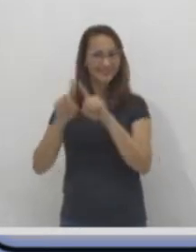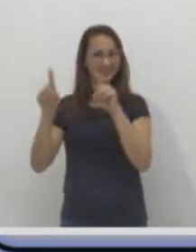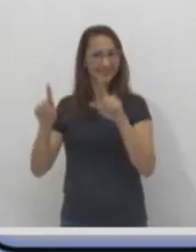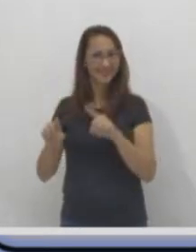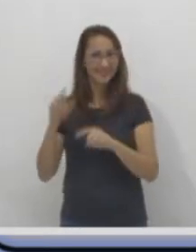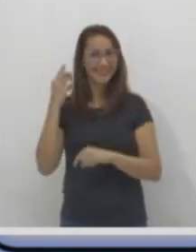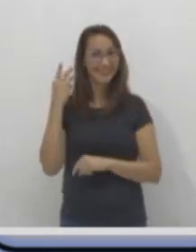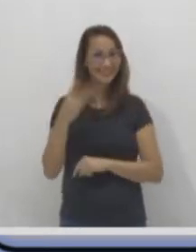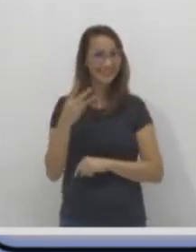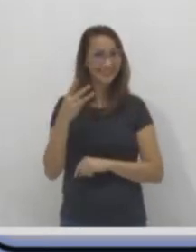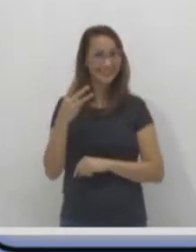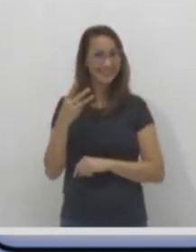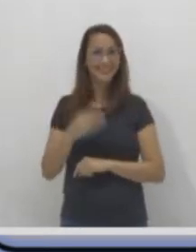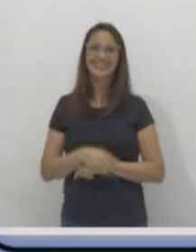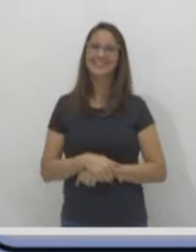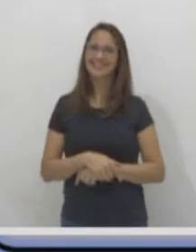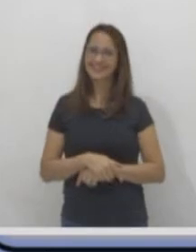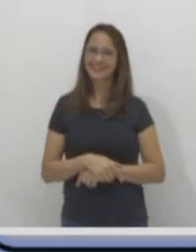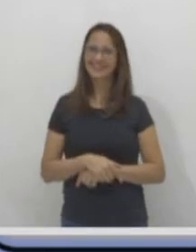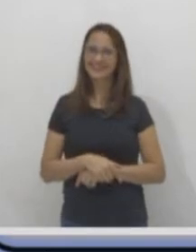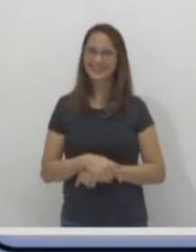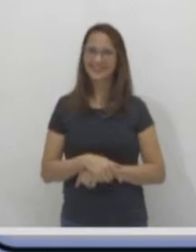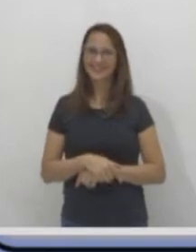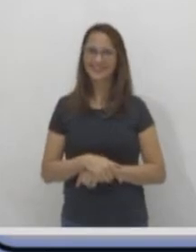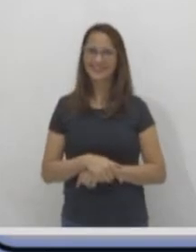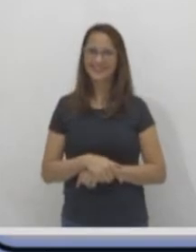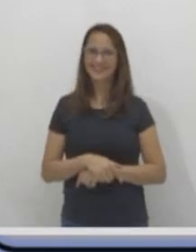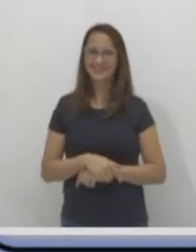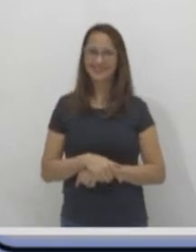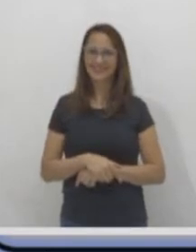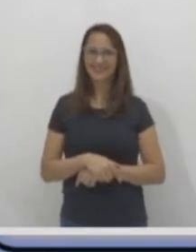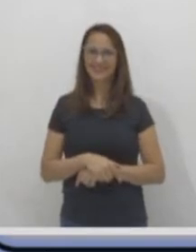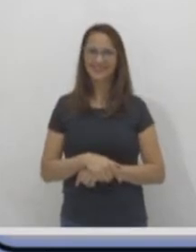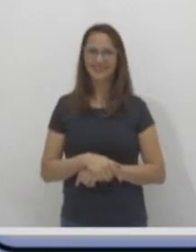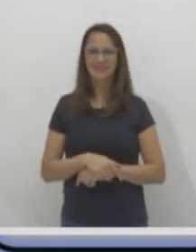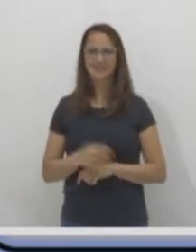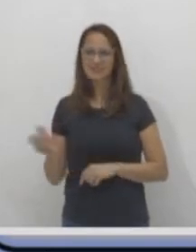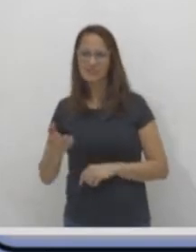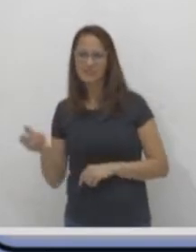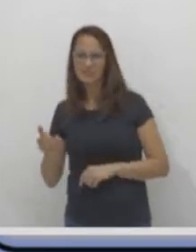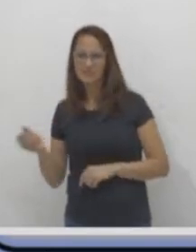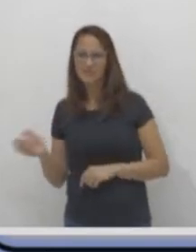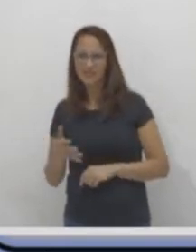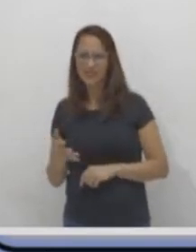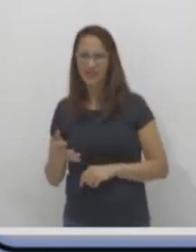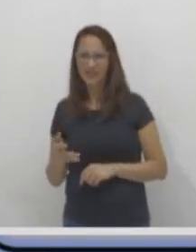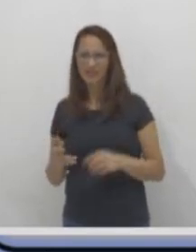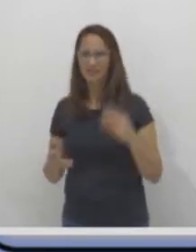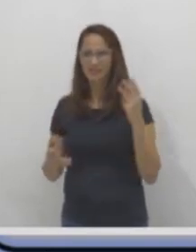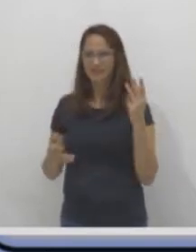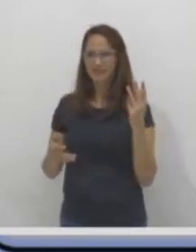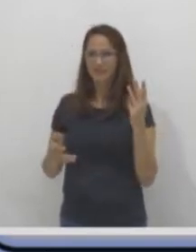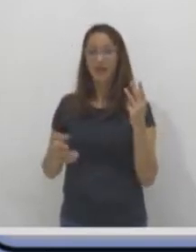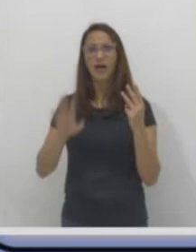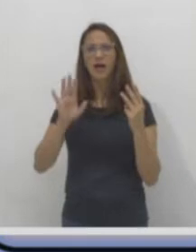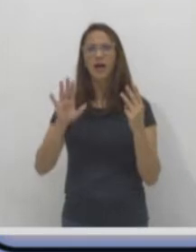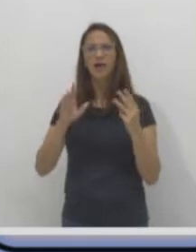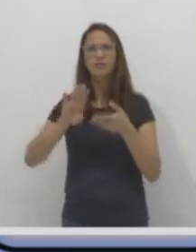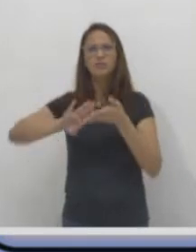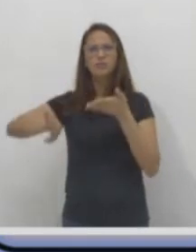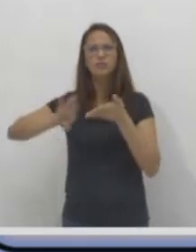quadradinhos. Essa foi a quantidade que saiu no dado. Quanto foi que sobrou? Quantos quadradinhos sobraram?